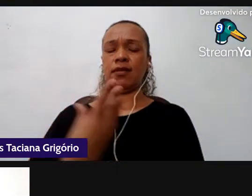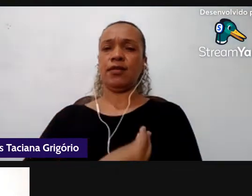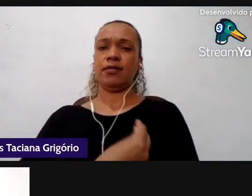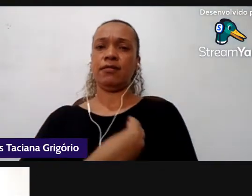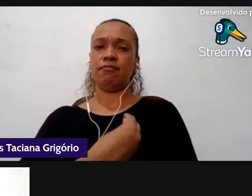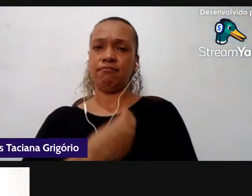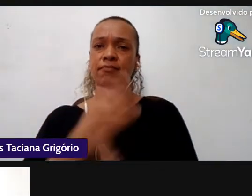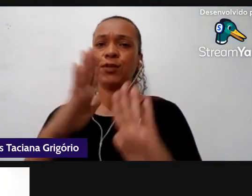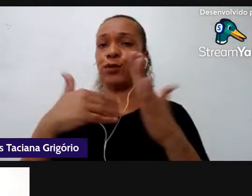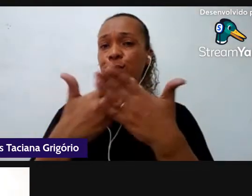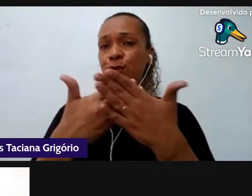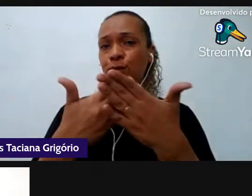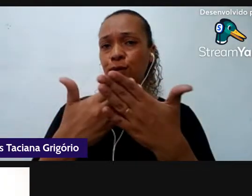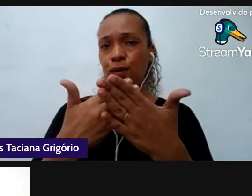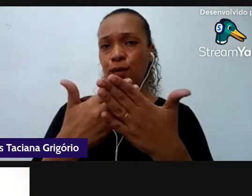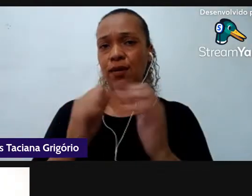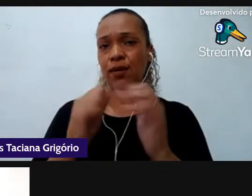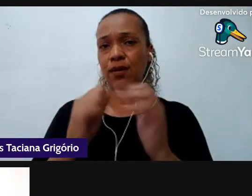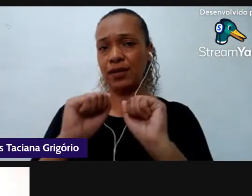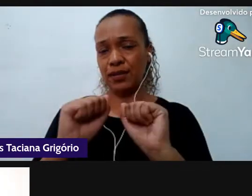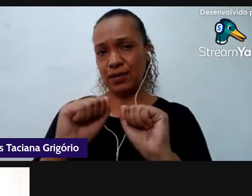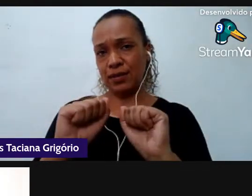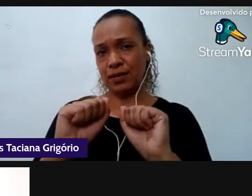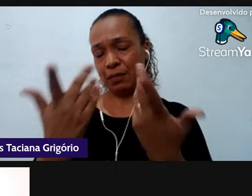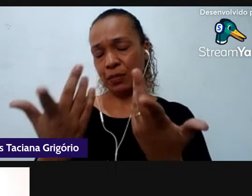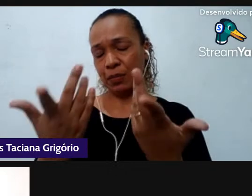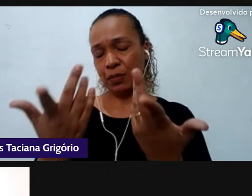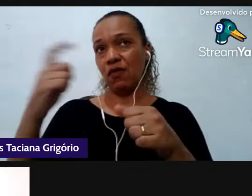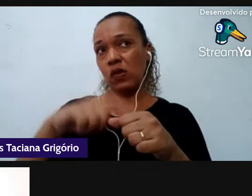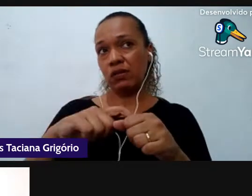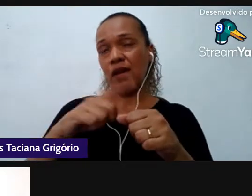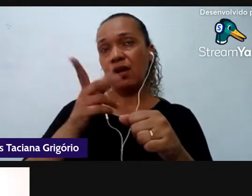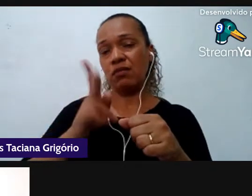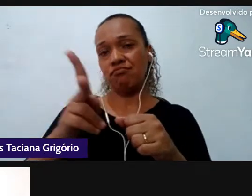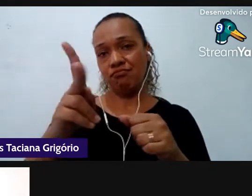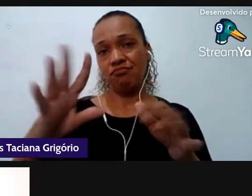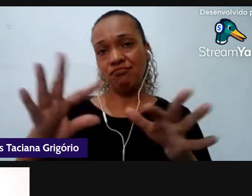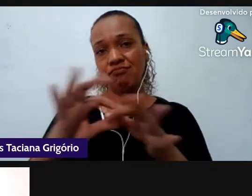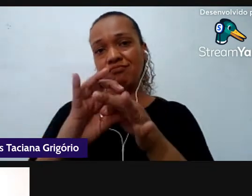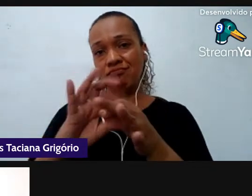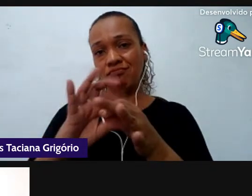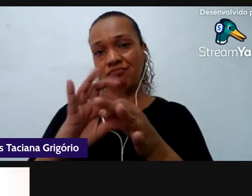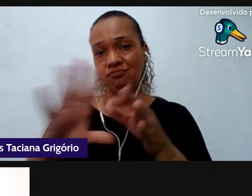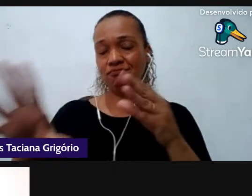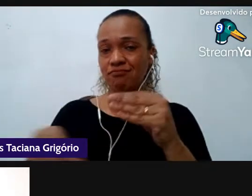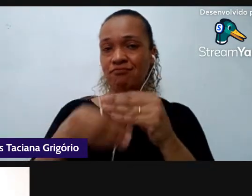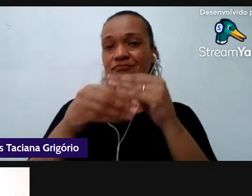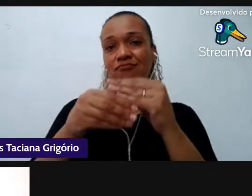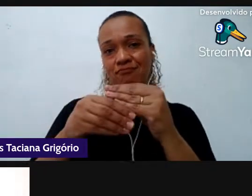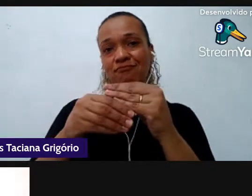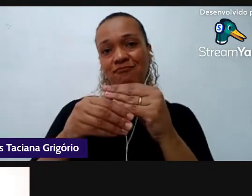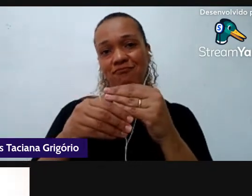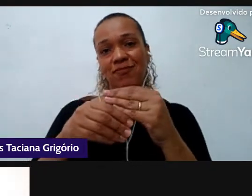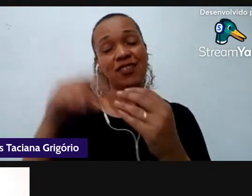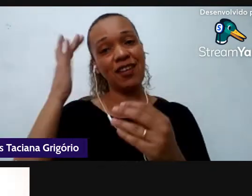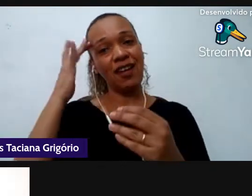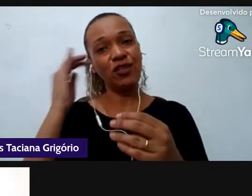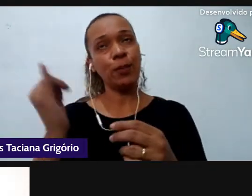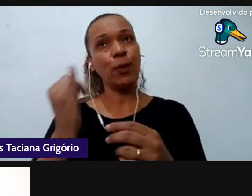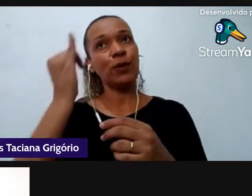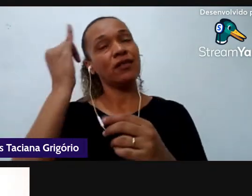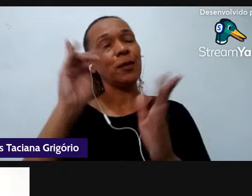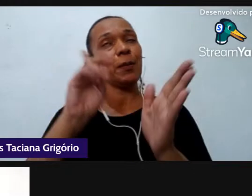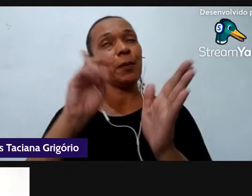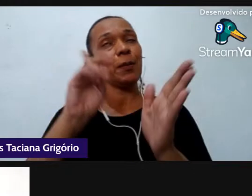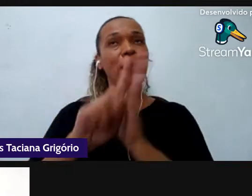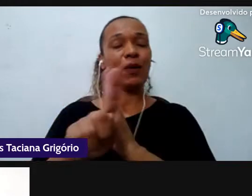e aí você pode retomar por favor onde você estava e se puder fazer o link com isso se achar pertinente a pergunta aí você faz o